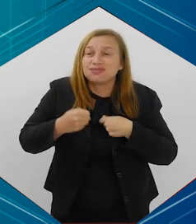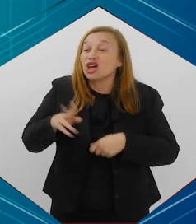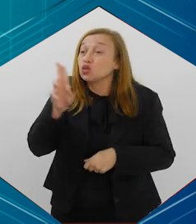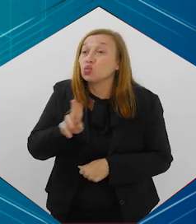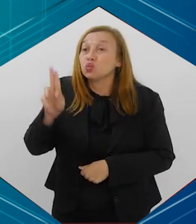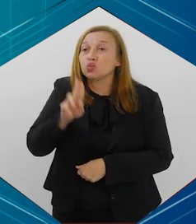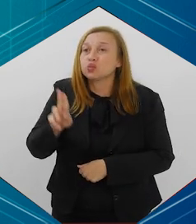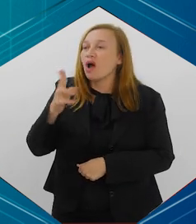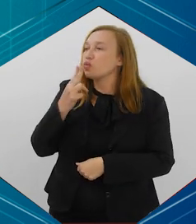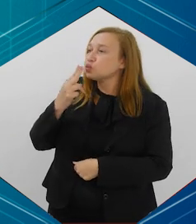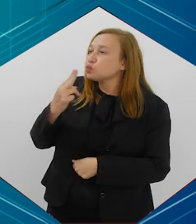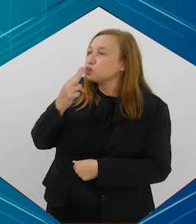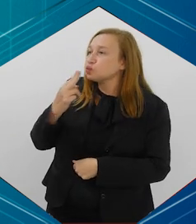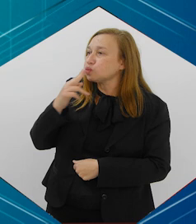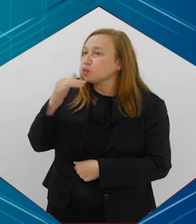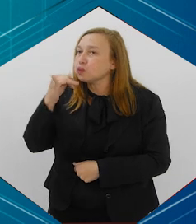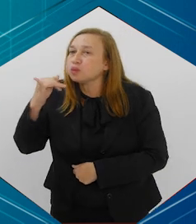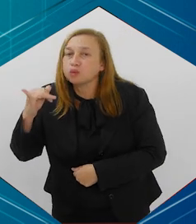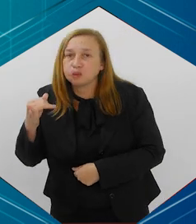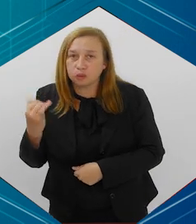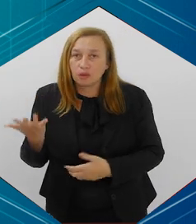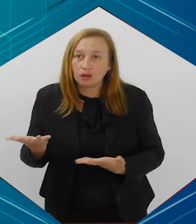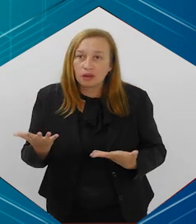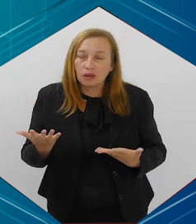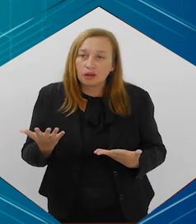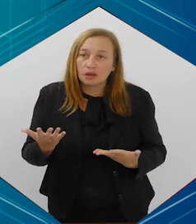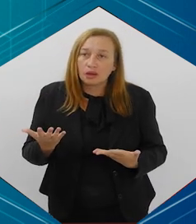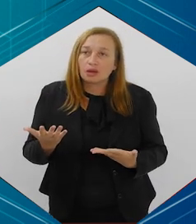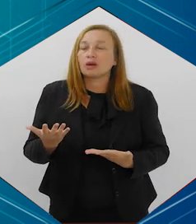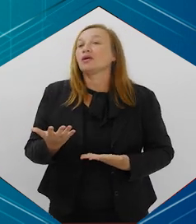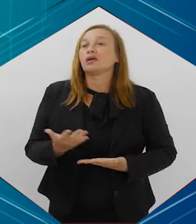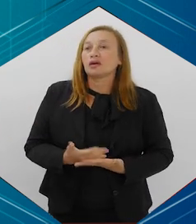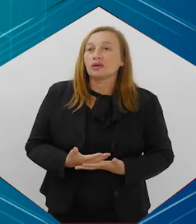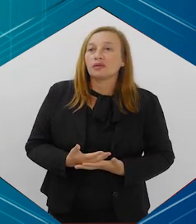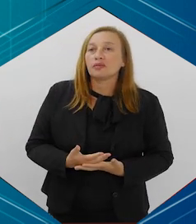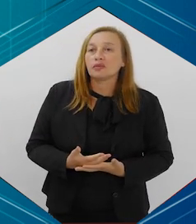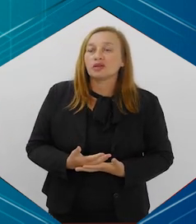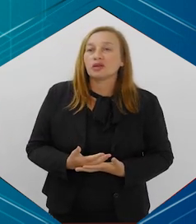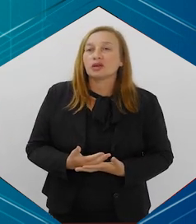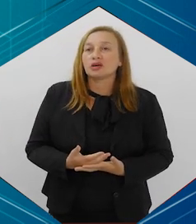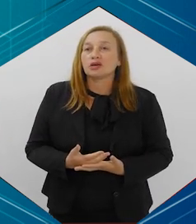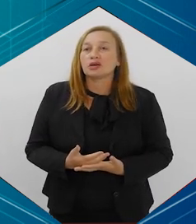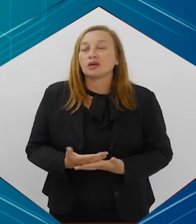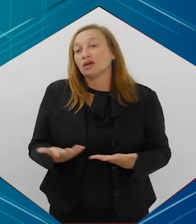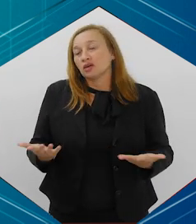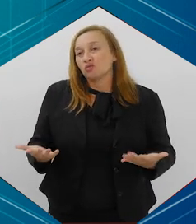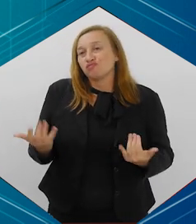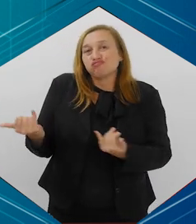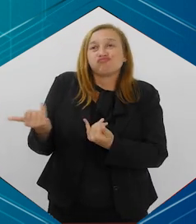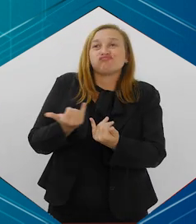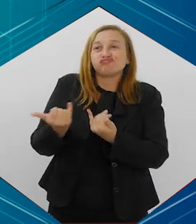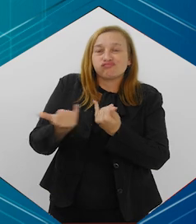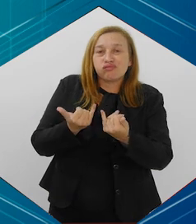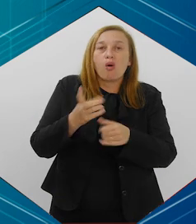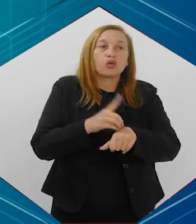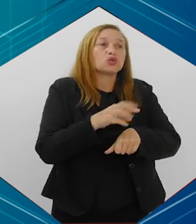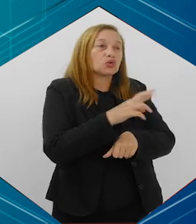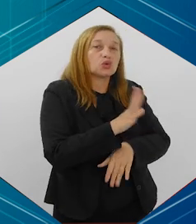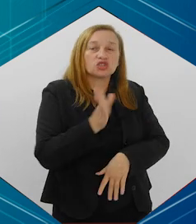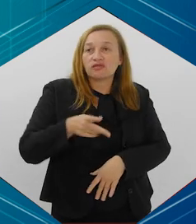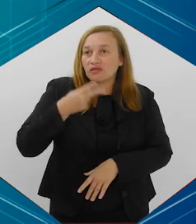daquela substância, e como anteriormente, o doutor passou a informação,